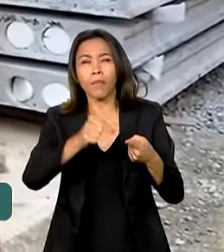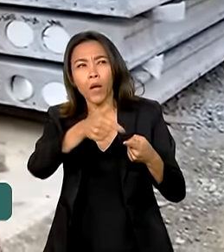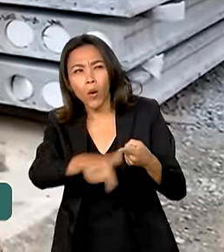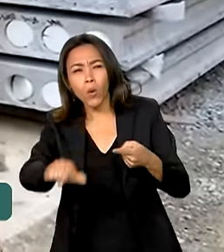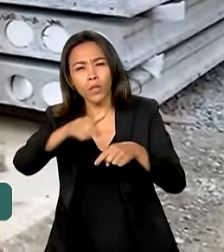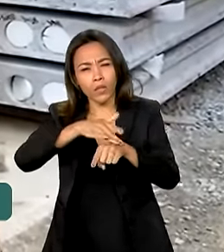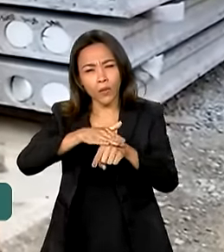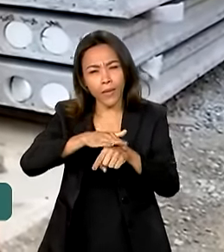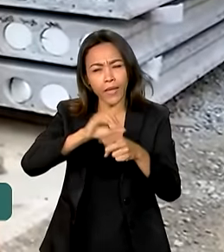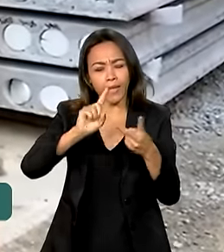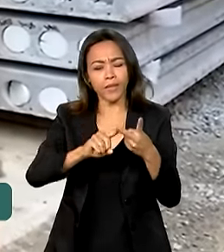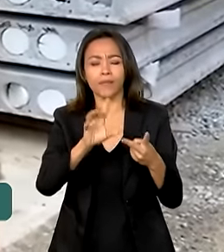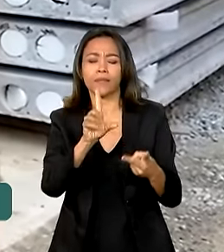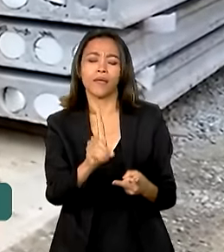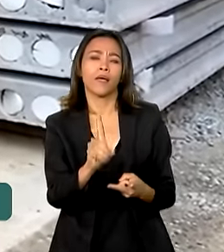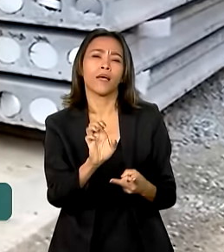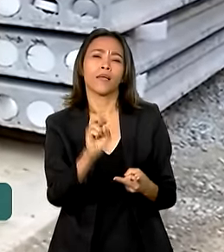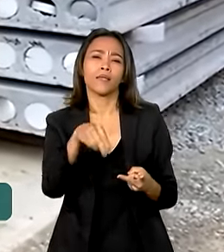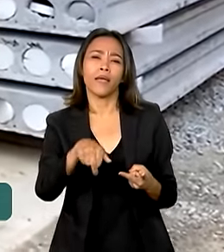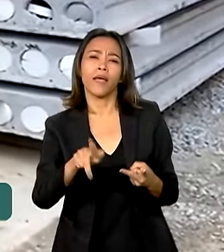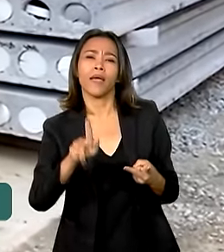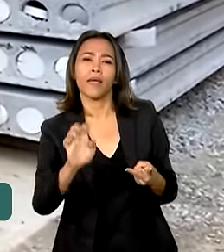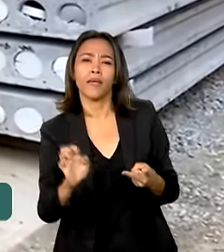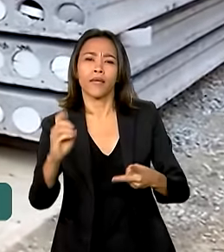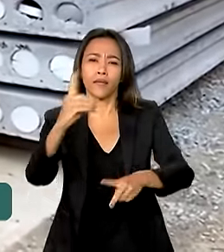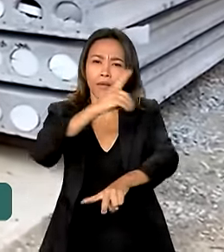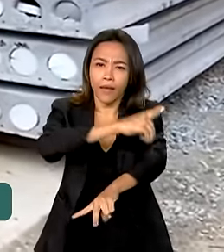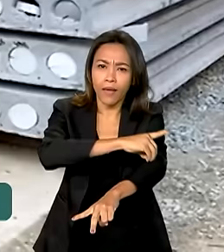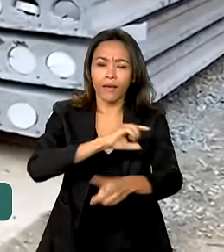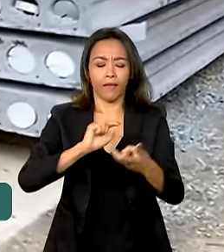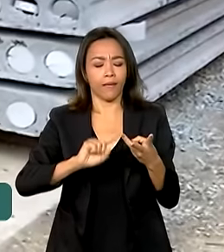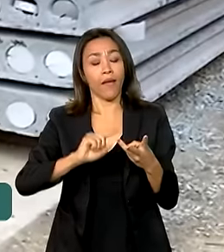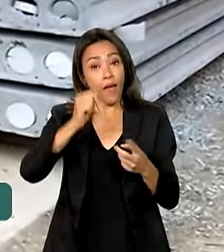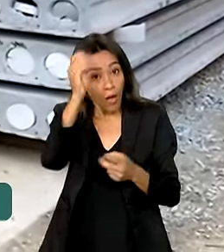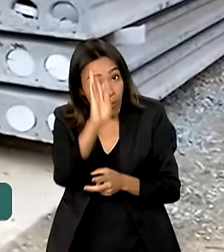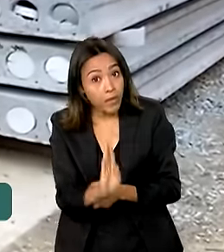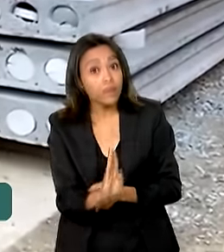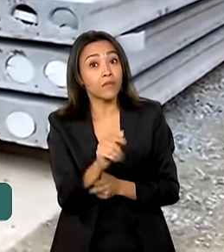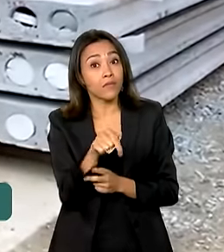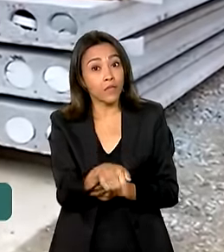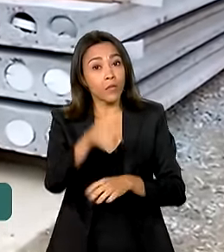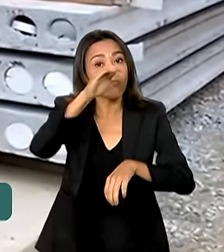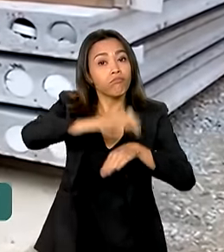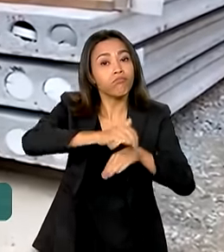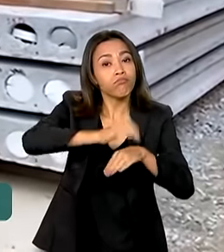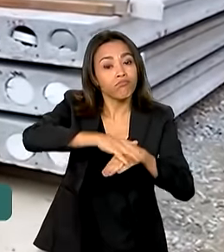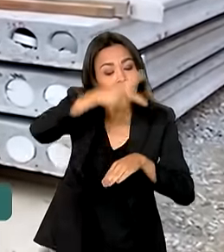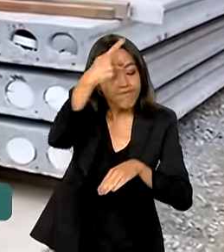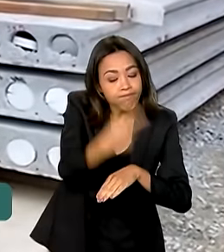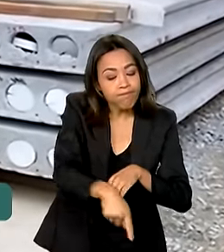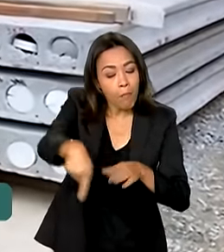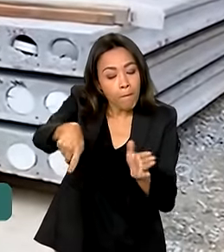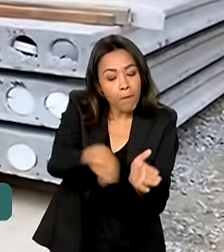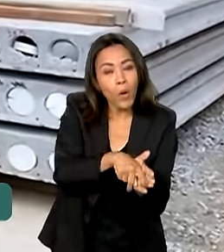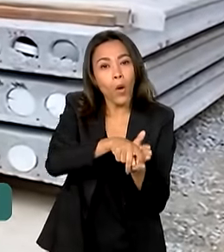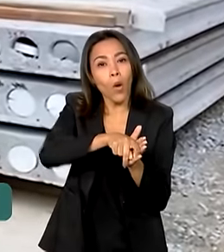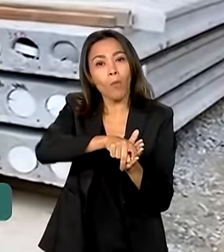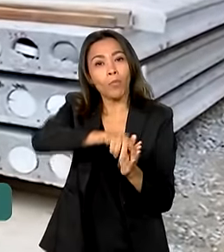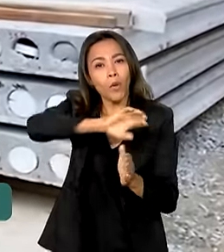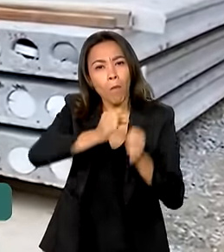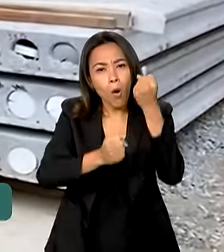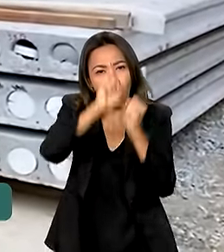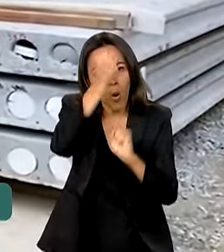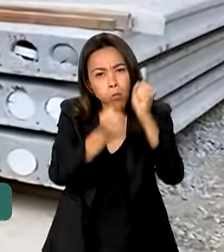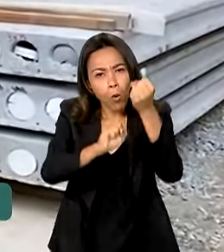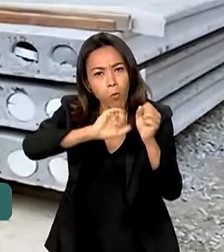também para a dengue. Ou seja, é o Brasil se tornando autônomo nos insumos